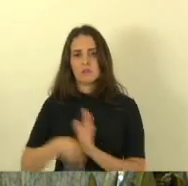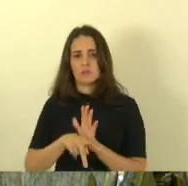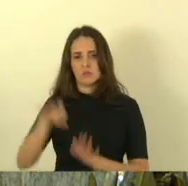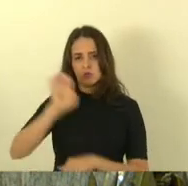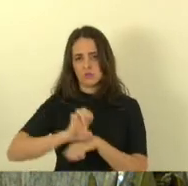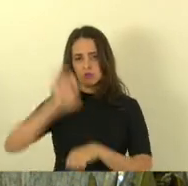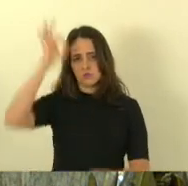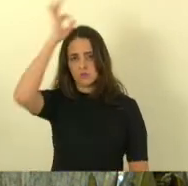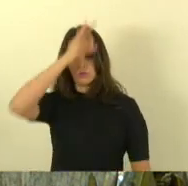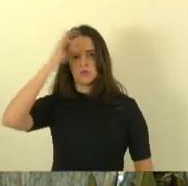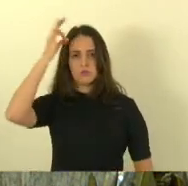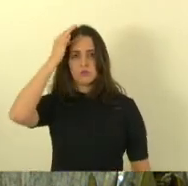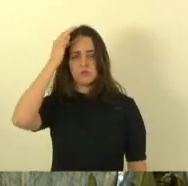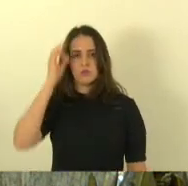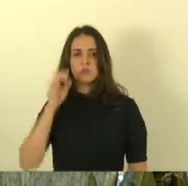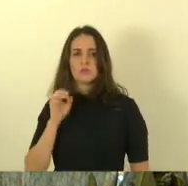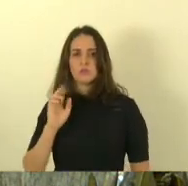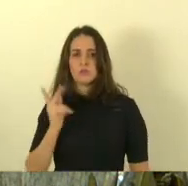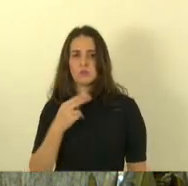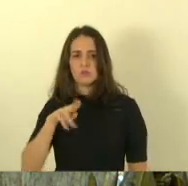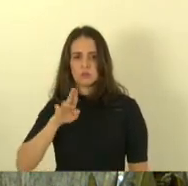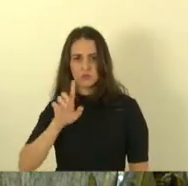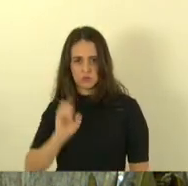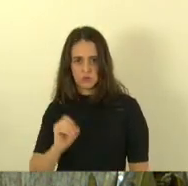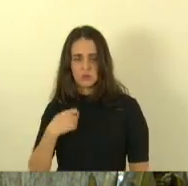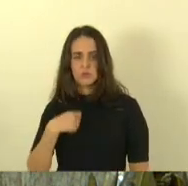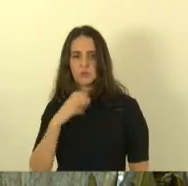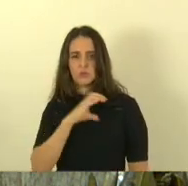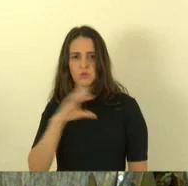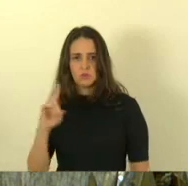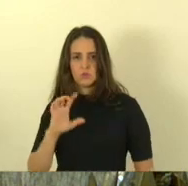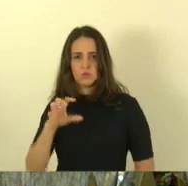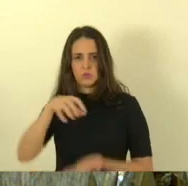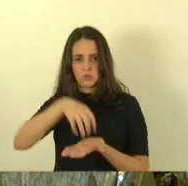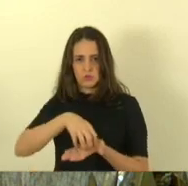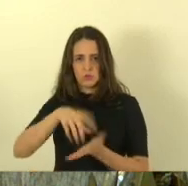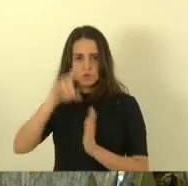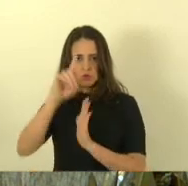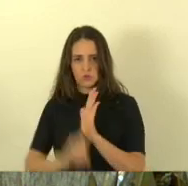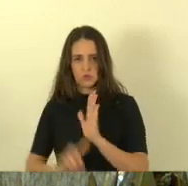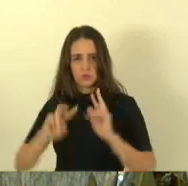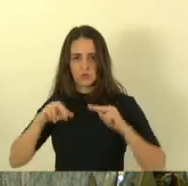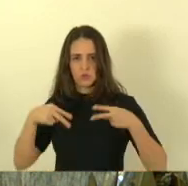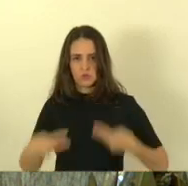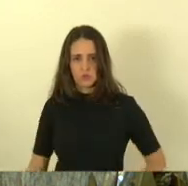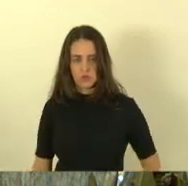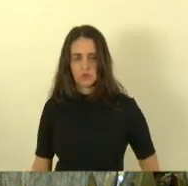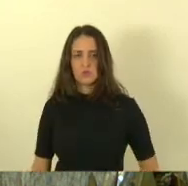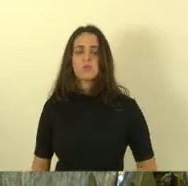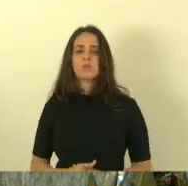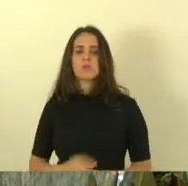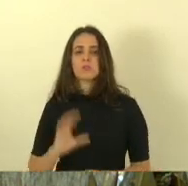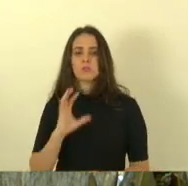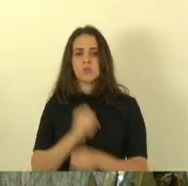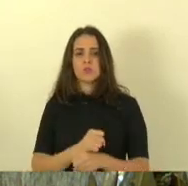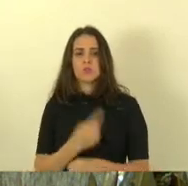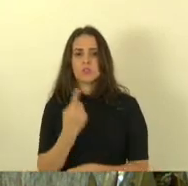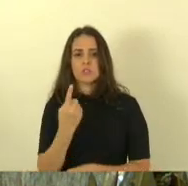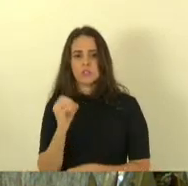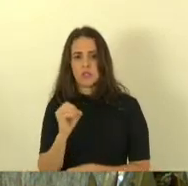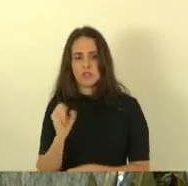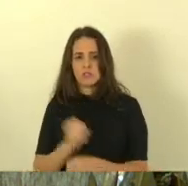do Espírito Santo o Hugo que é coordenador do núcleo de direitos humanos que vai completar dez anos de